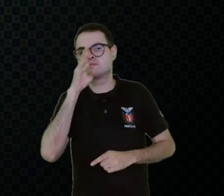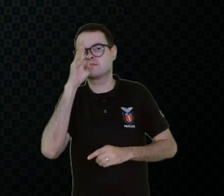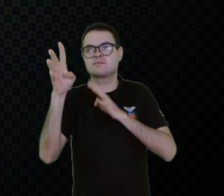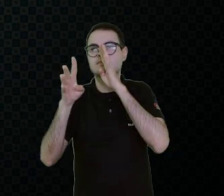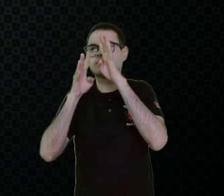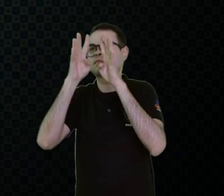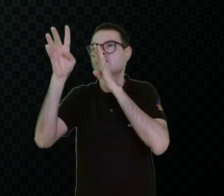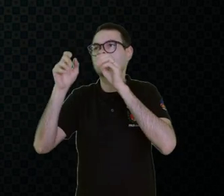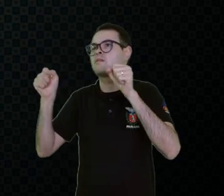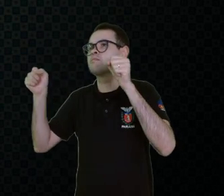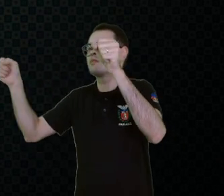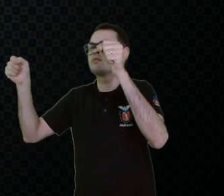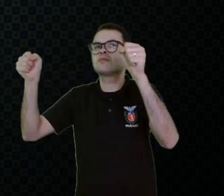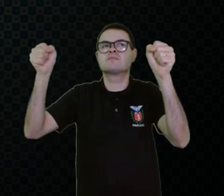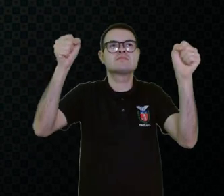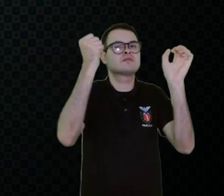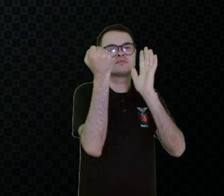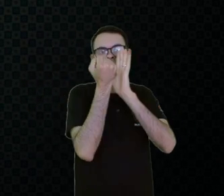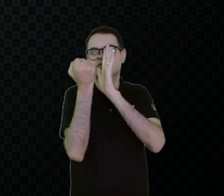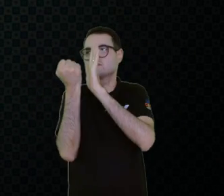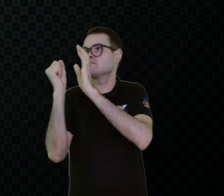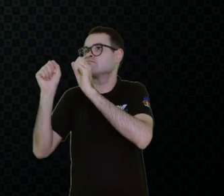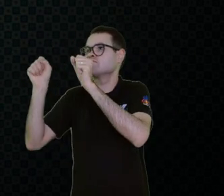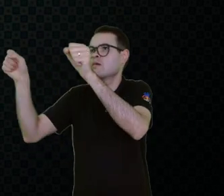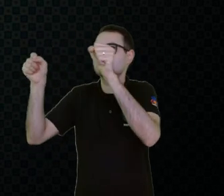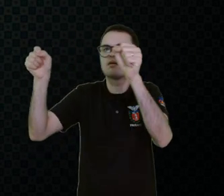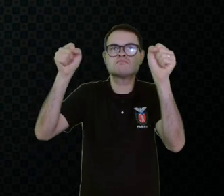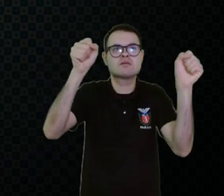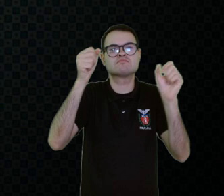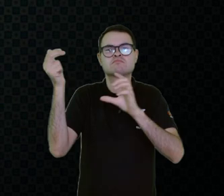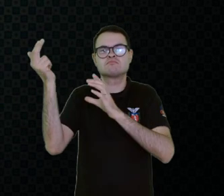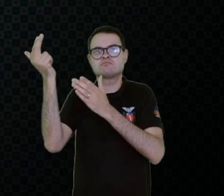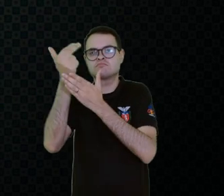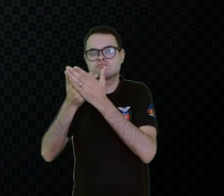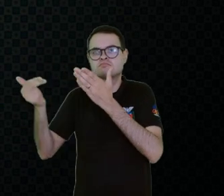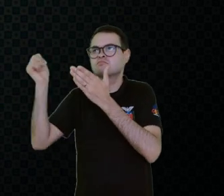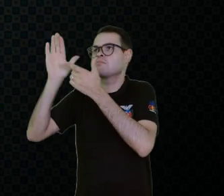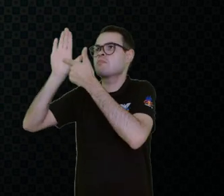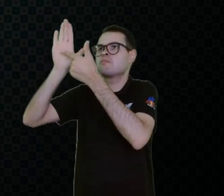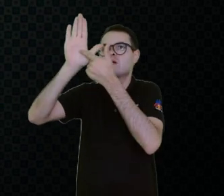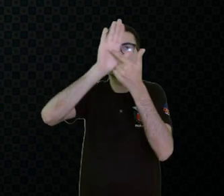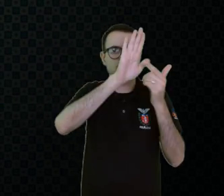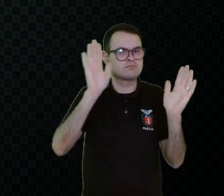colocando prancha, escolhendo símbolos, não. A gente precisa conhecer.